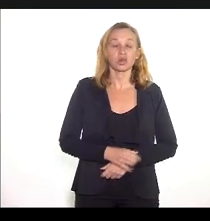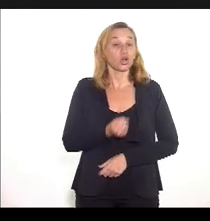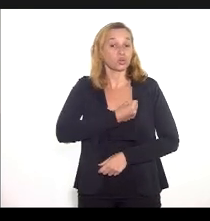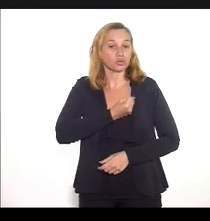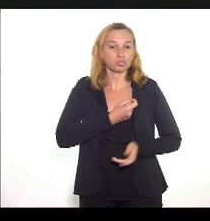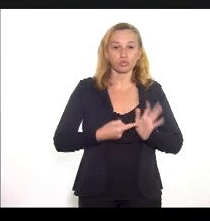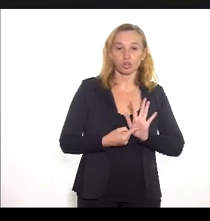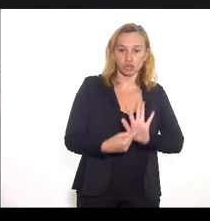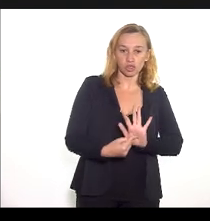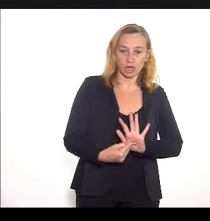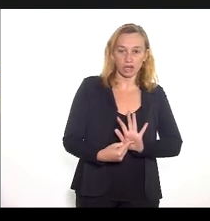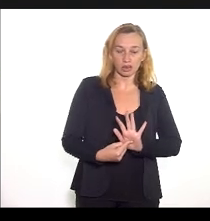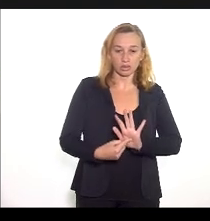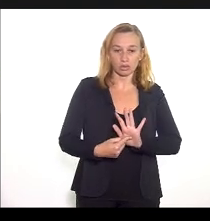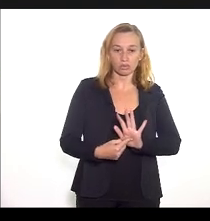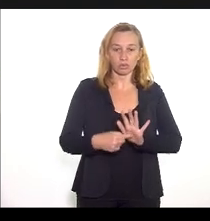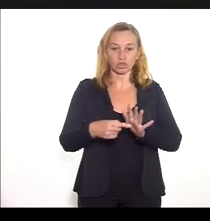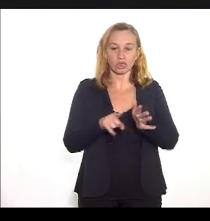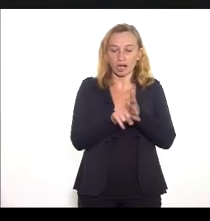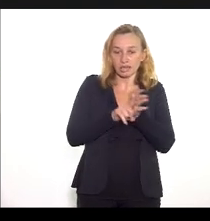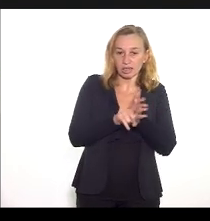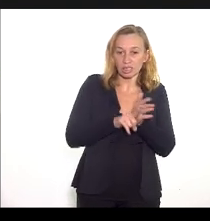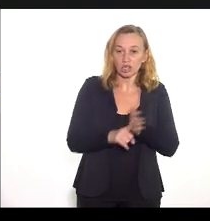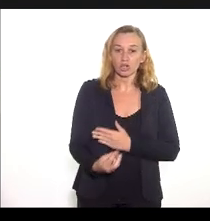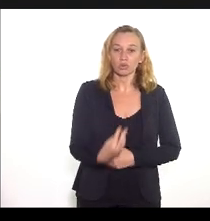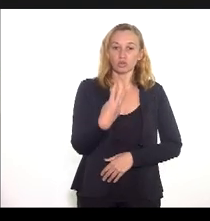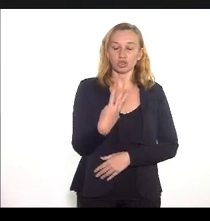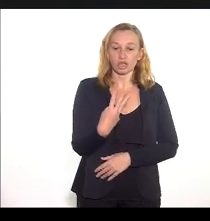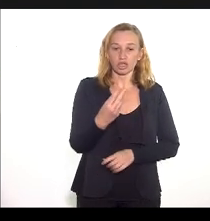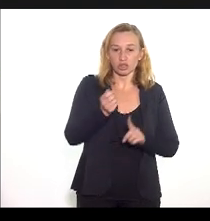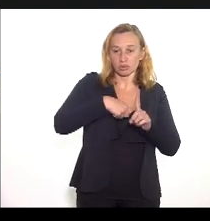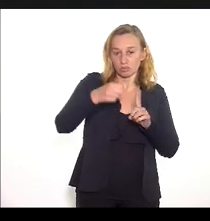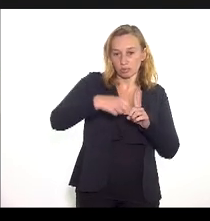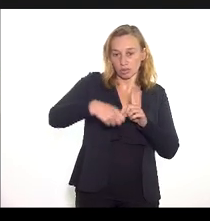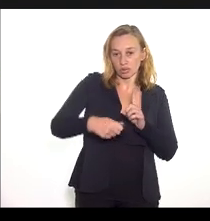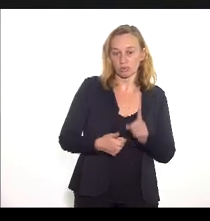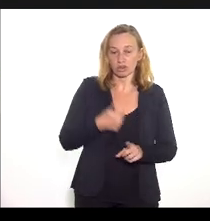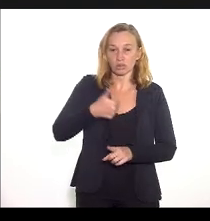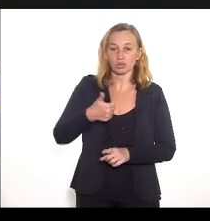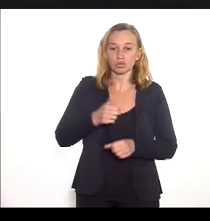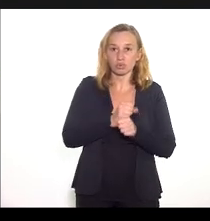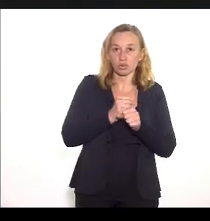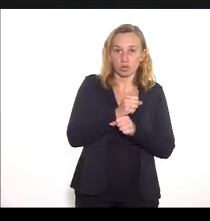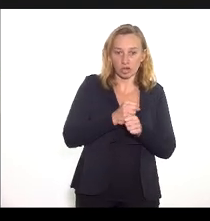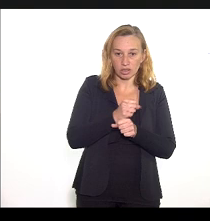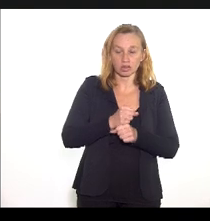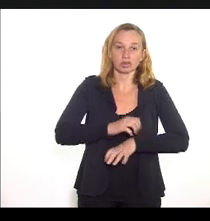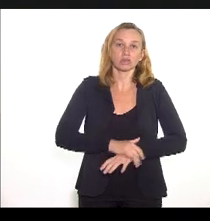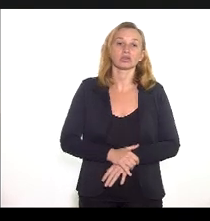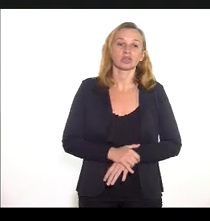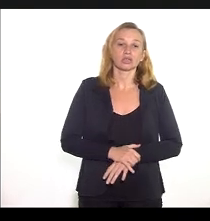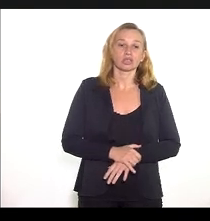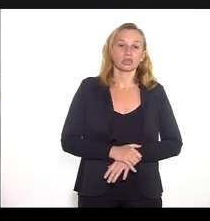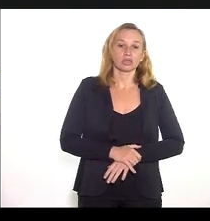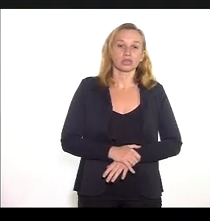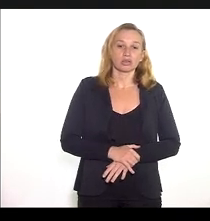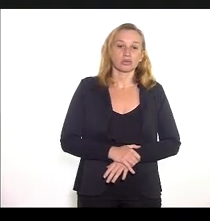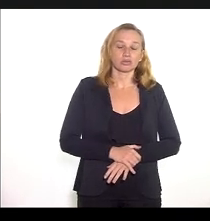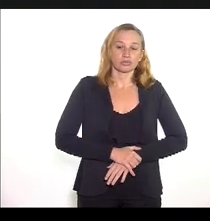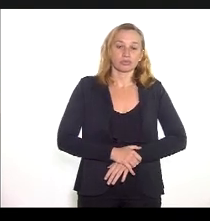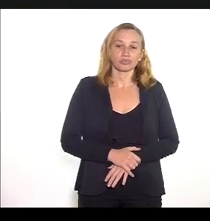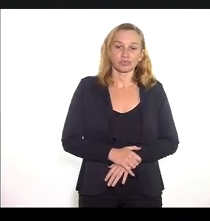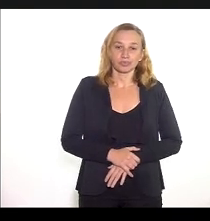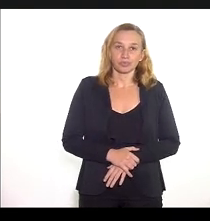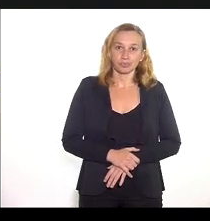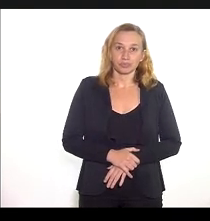apresentados correspondem à análise apenas dos três primeiros meses do ano, com dados preliminares e sujeitos à retificação.